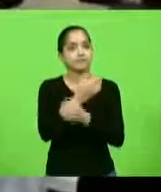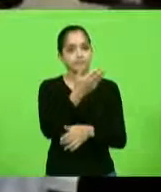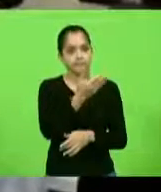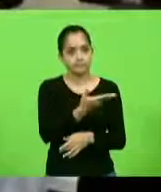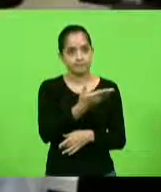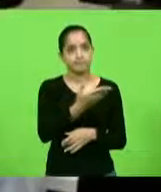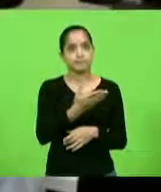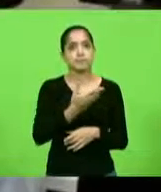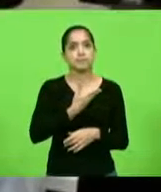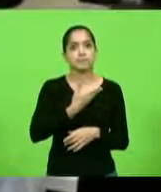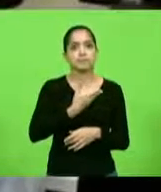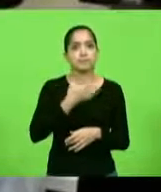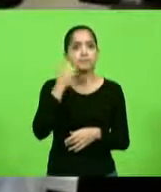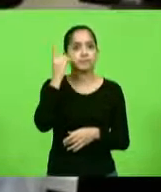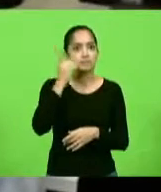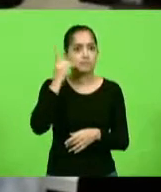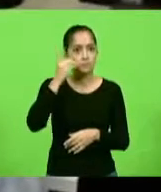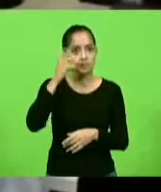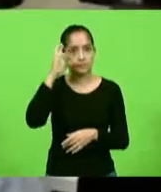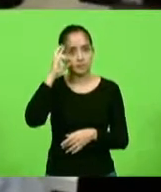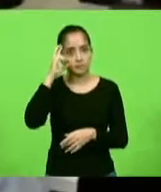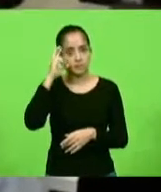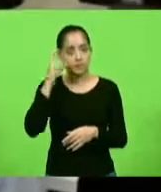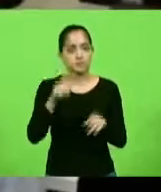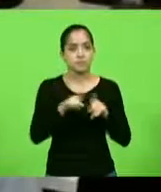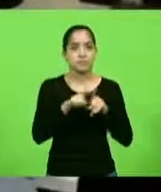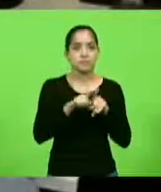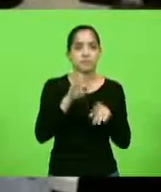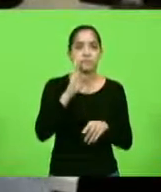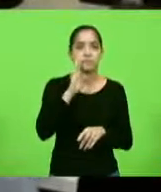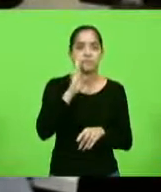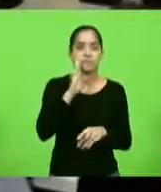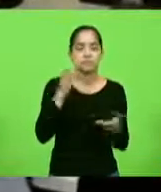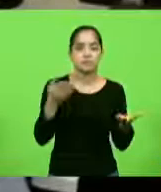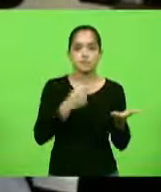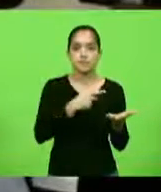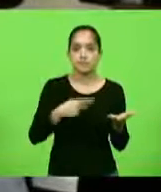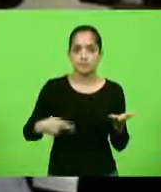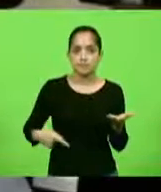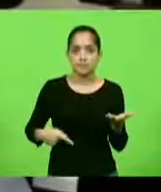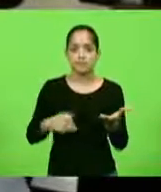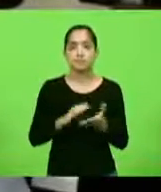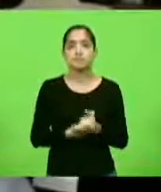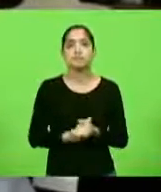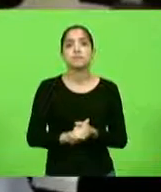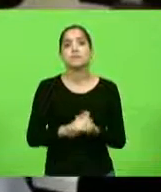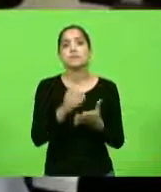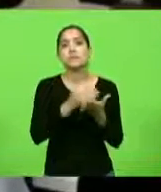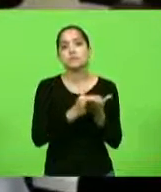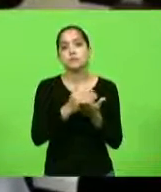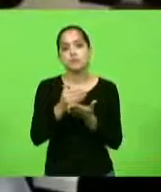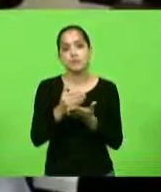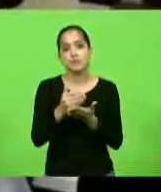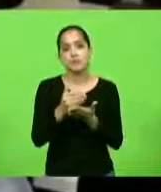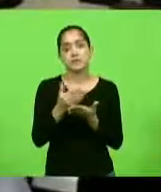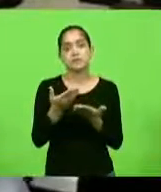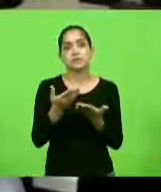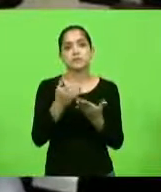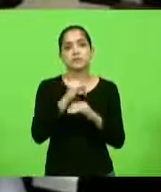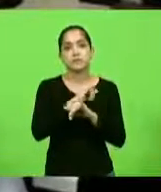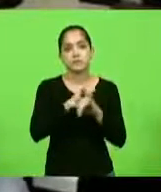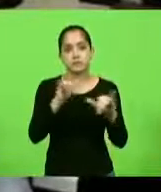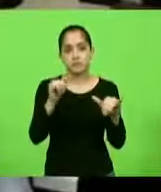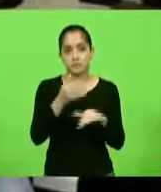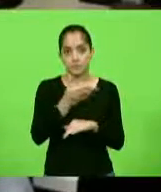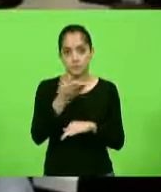Alba, para o senhor Nilson Berlanda, que está presidindo. Inicialmente, queria passar para todos que ontem